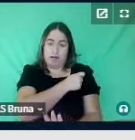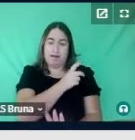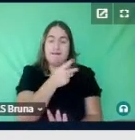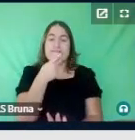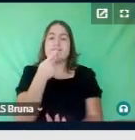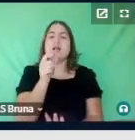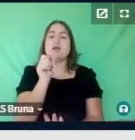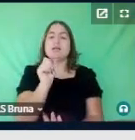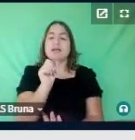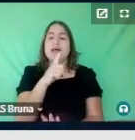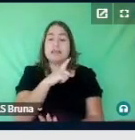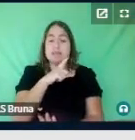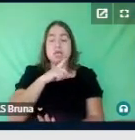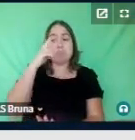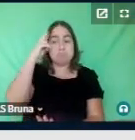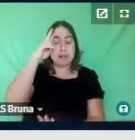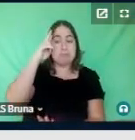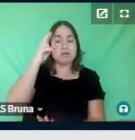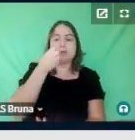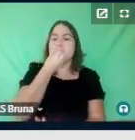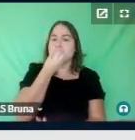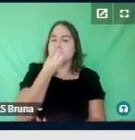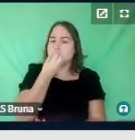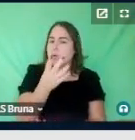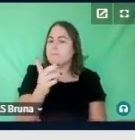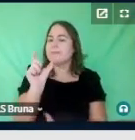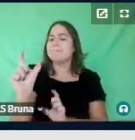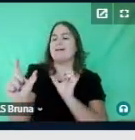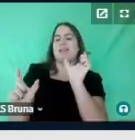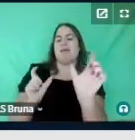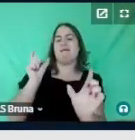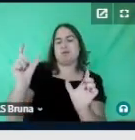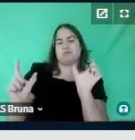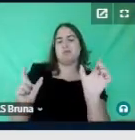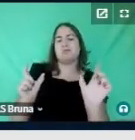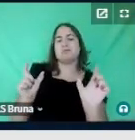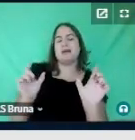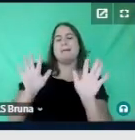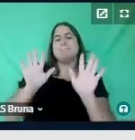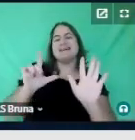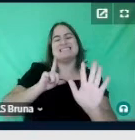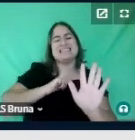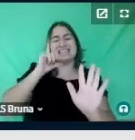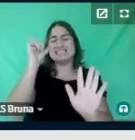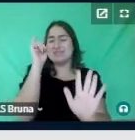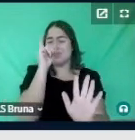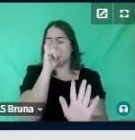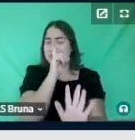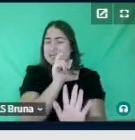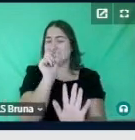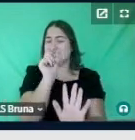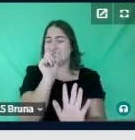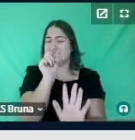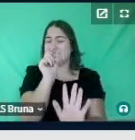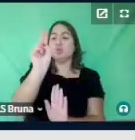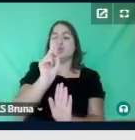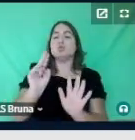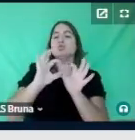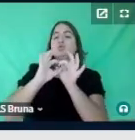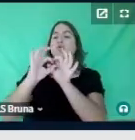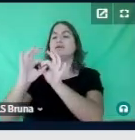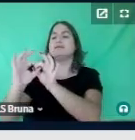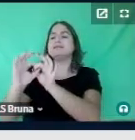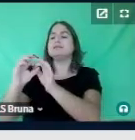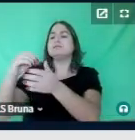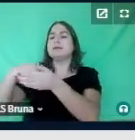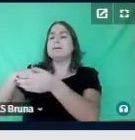tem ótima memória para palavras soltas, mas ela tem uma grande dificuldade no uso contextual da língua,